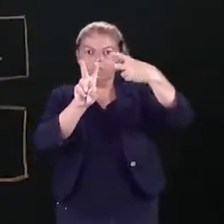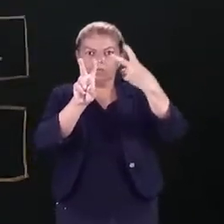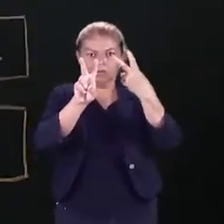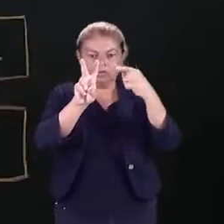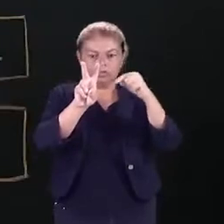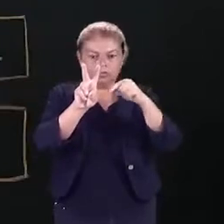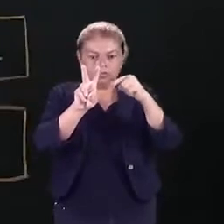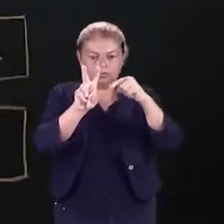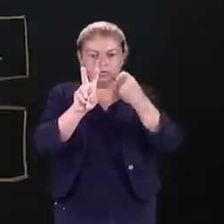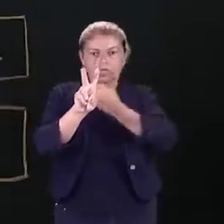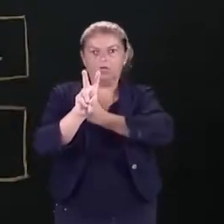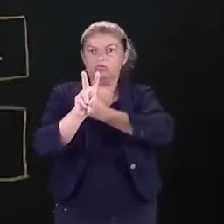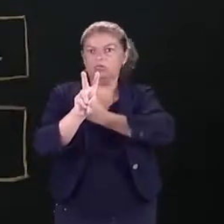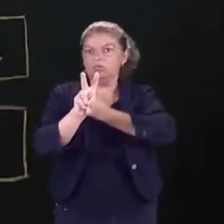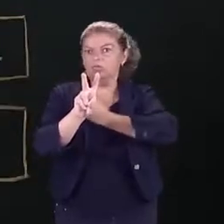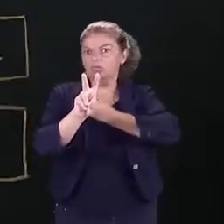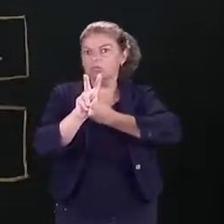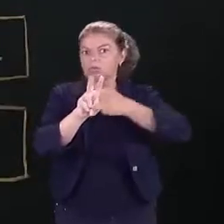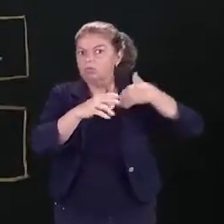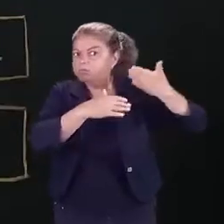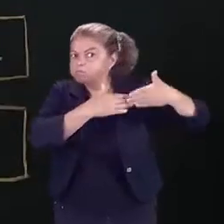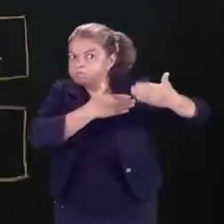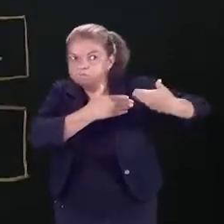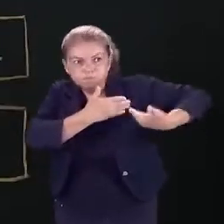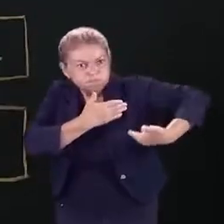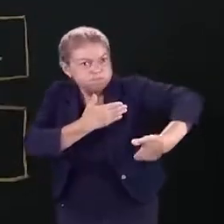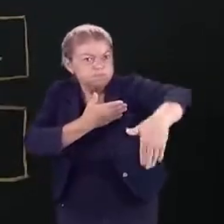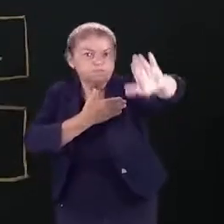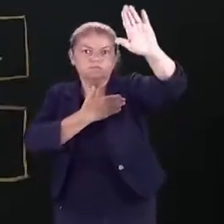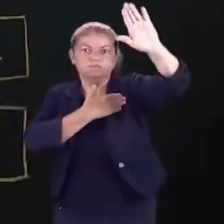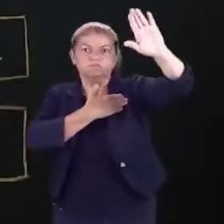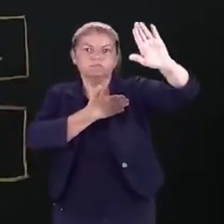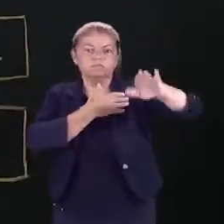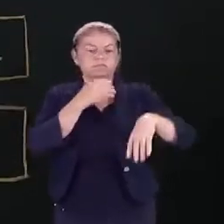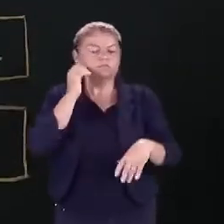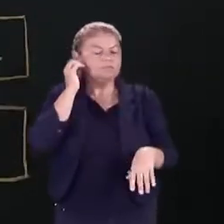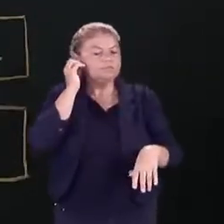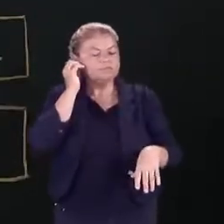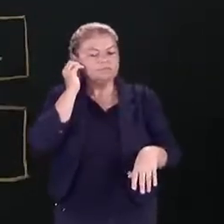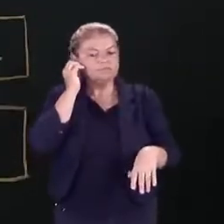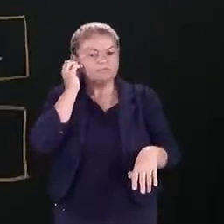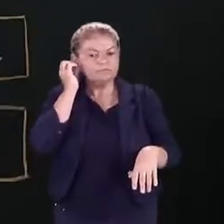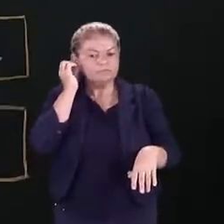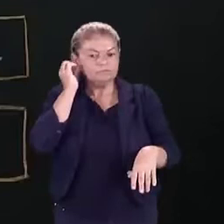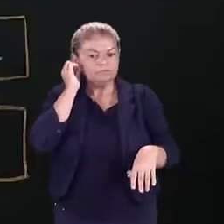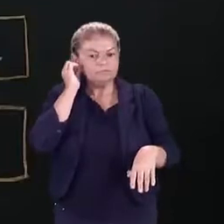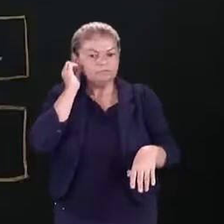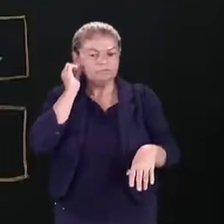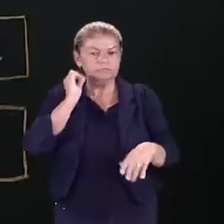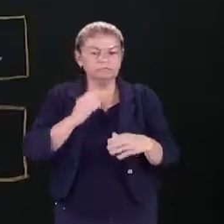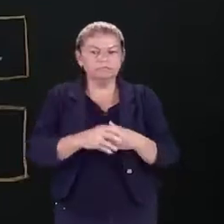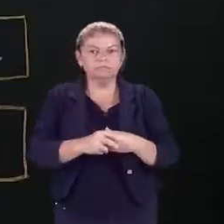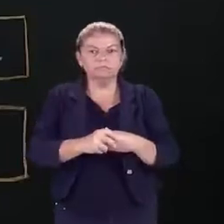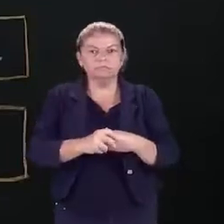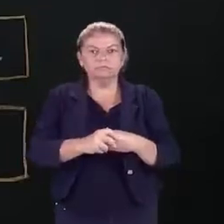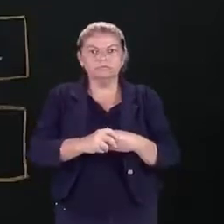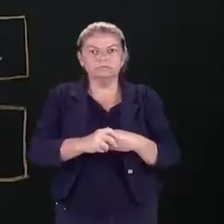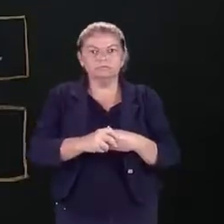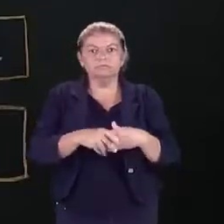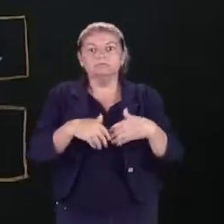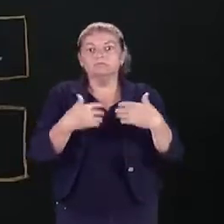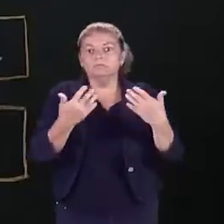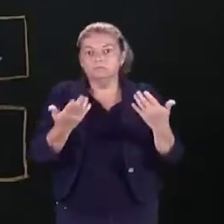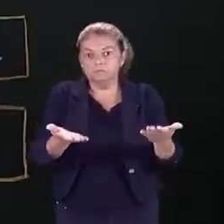2 é um número infinito, tá? O que já condiz aqui, cadê? Com infinitas casas. Além